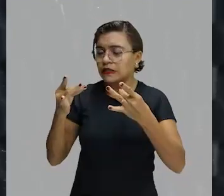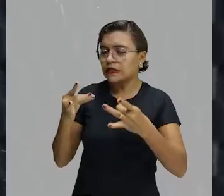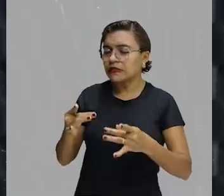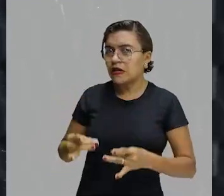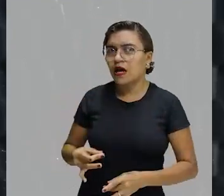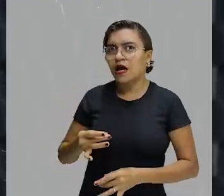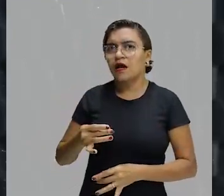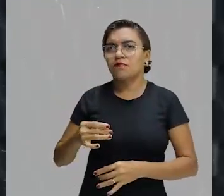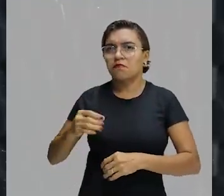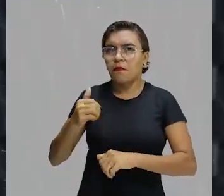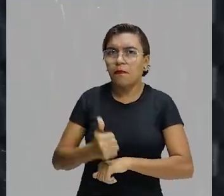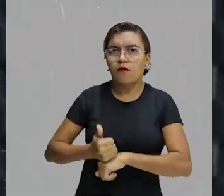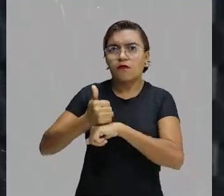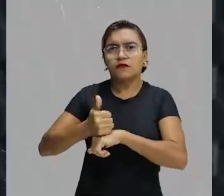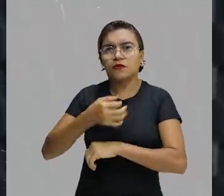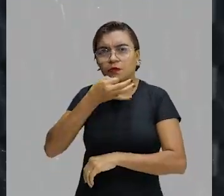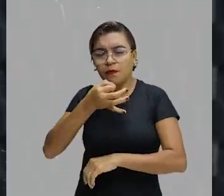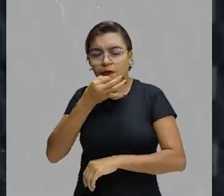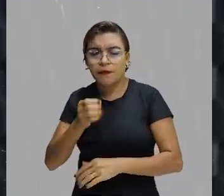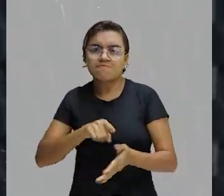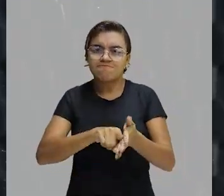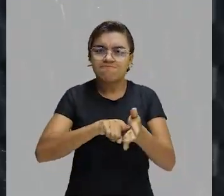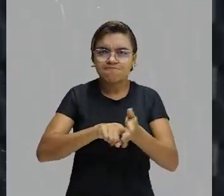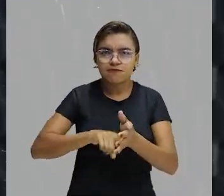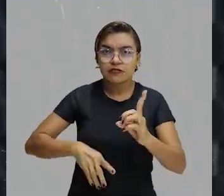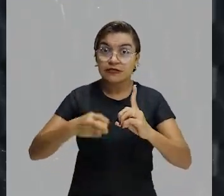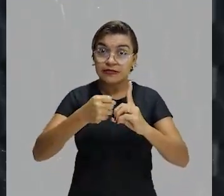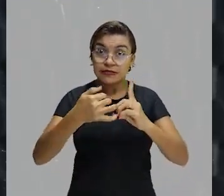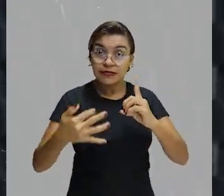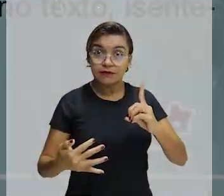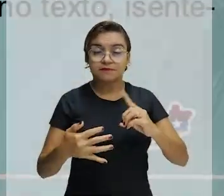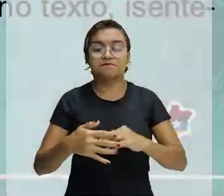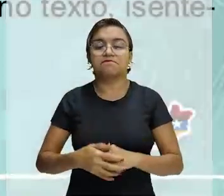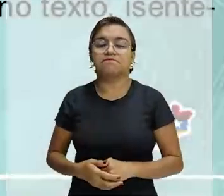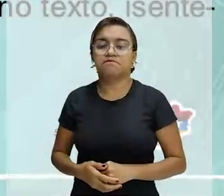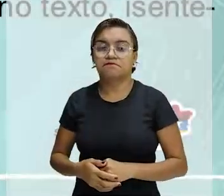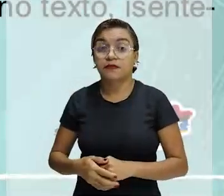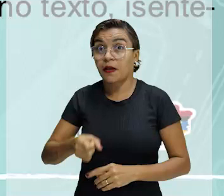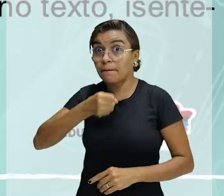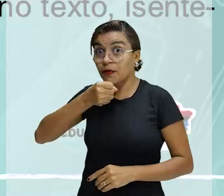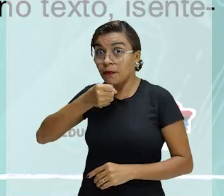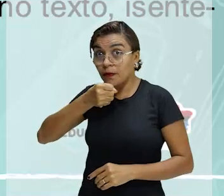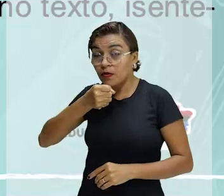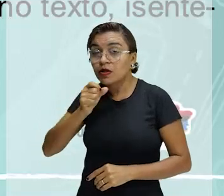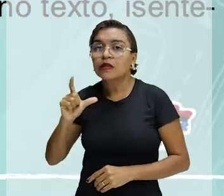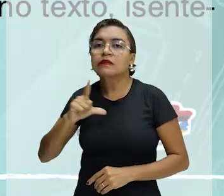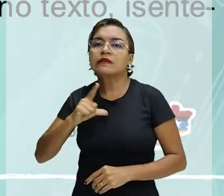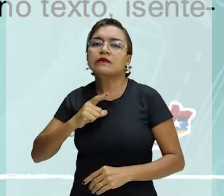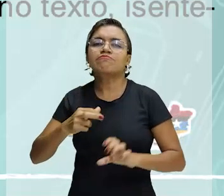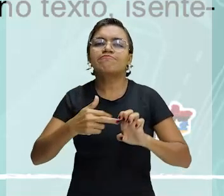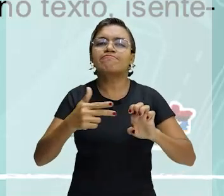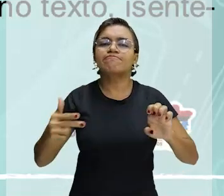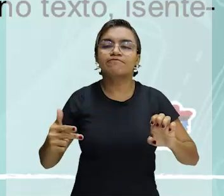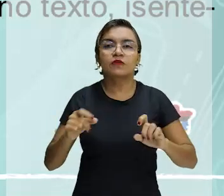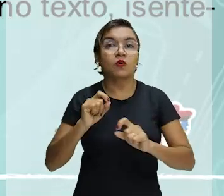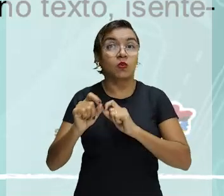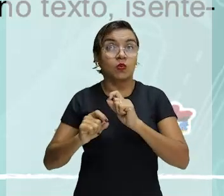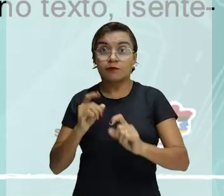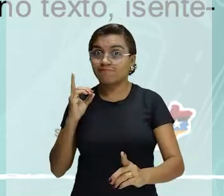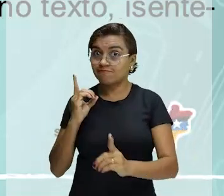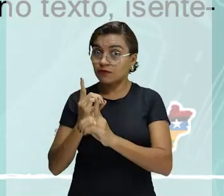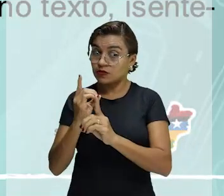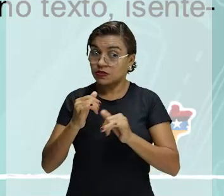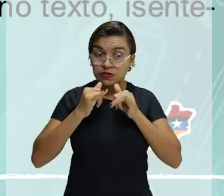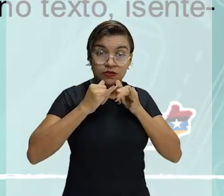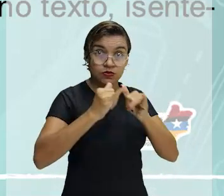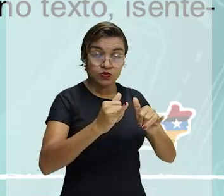opinião de especialistas, pesquisas e dados. A reportagem apresenta elementos que não são encontrados